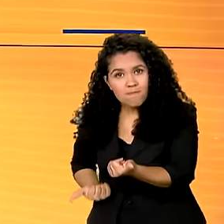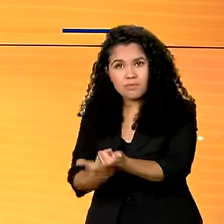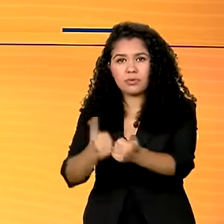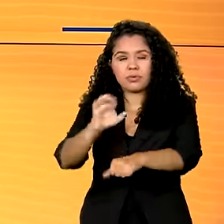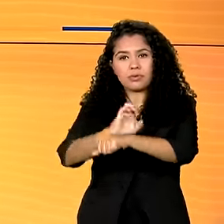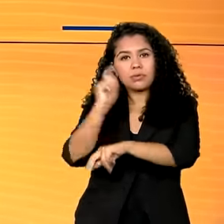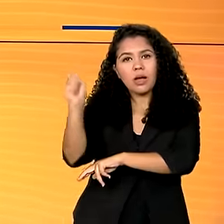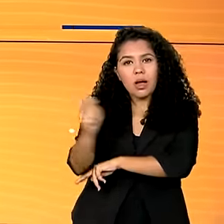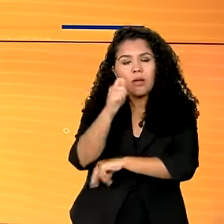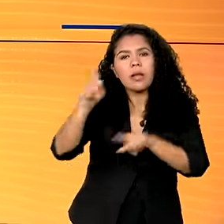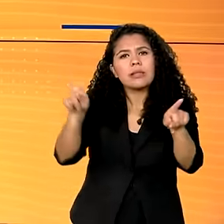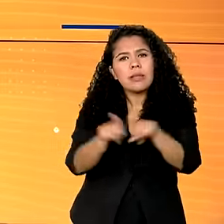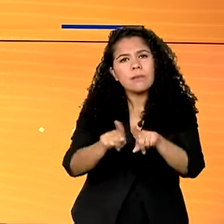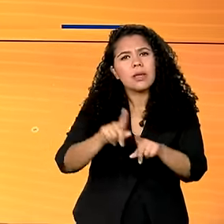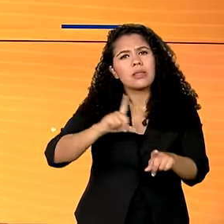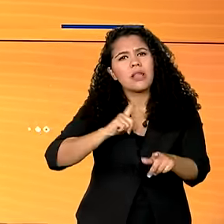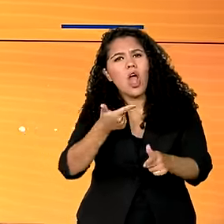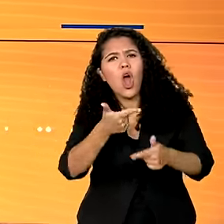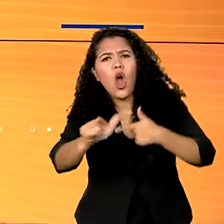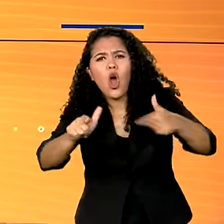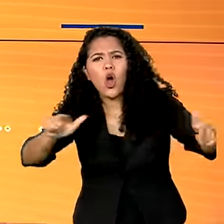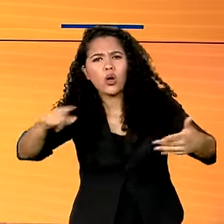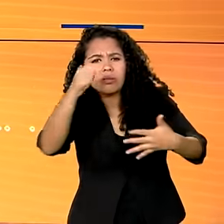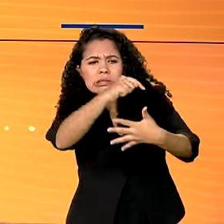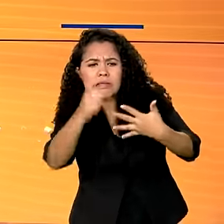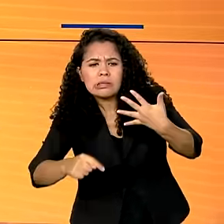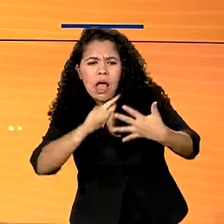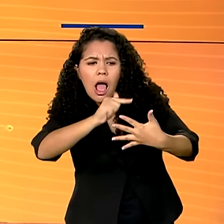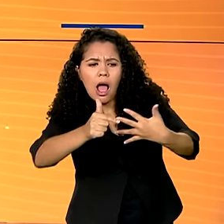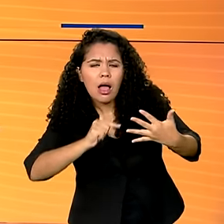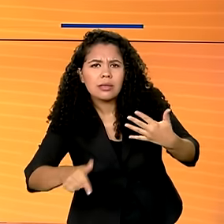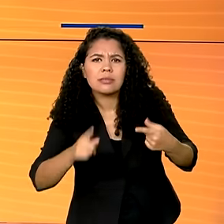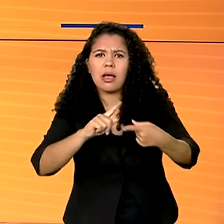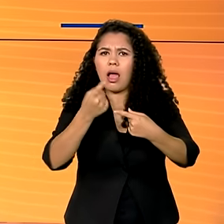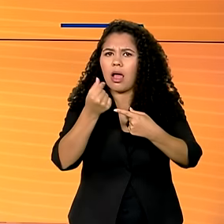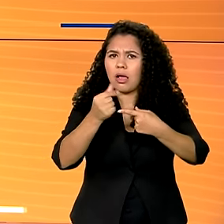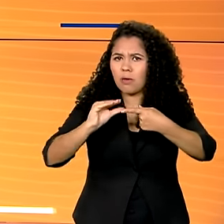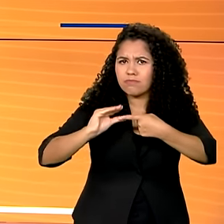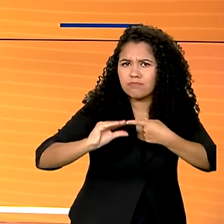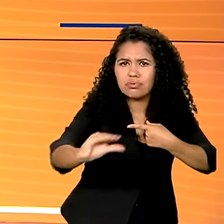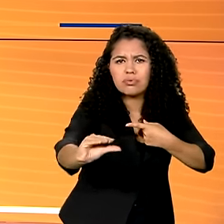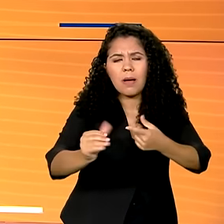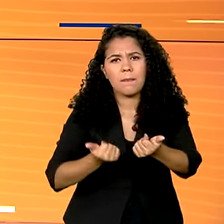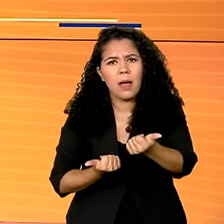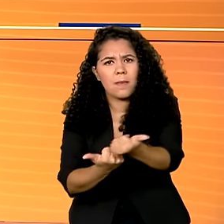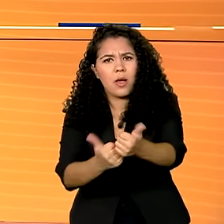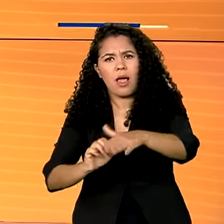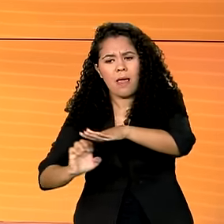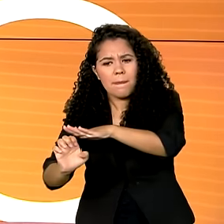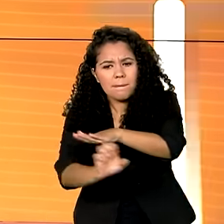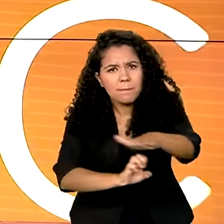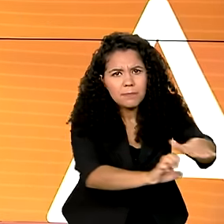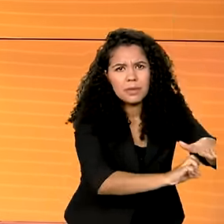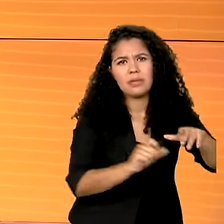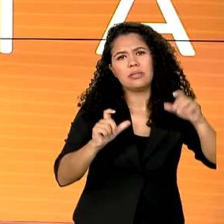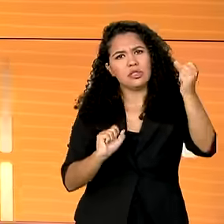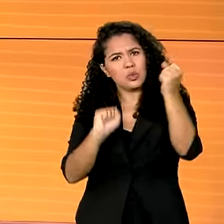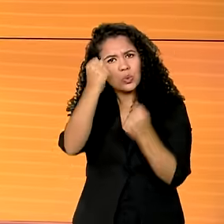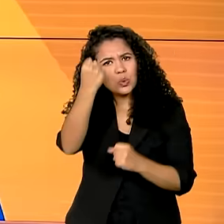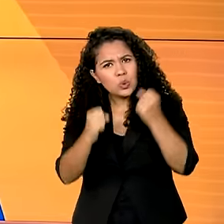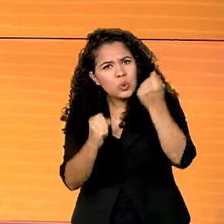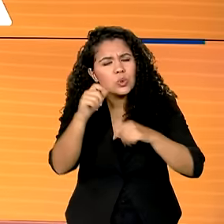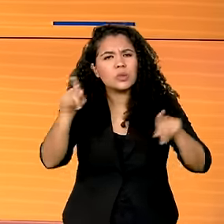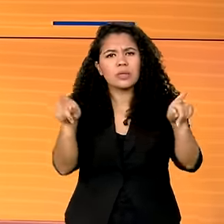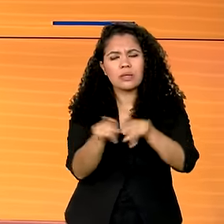inclui ainda muitas outras ações. São recursos para socorrer empresas, indústrias, pequenos e grandes